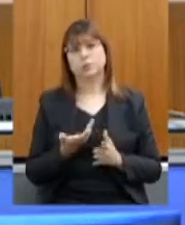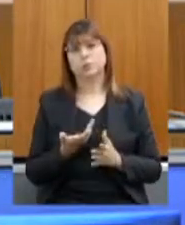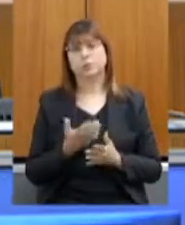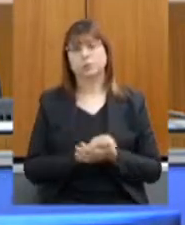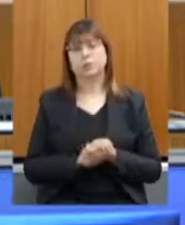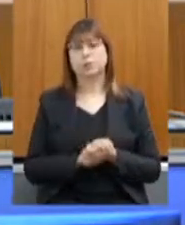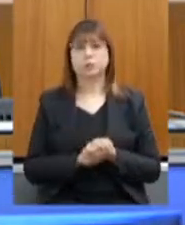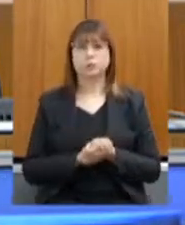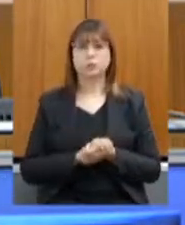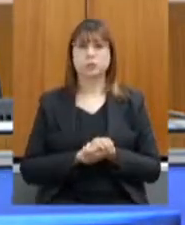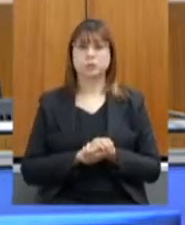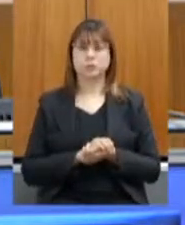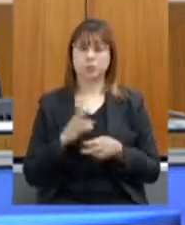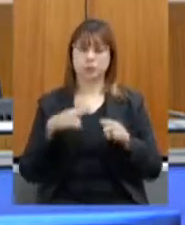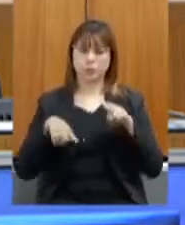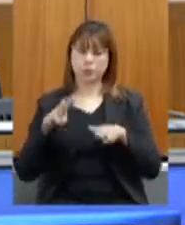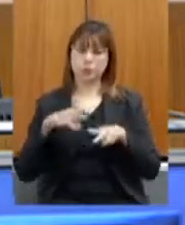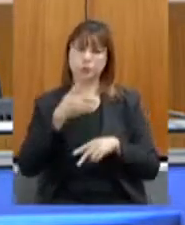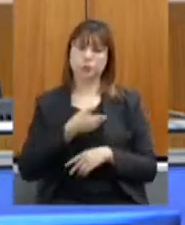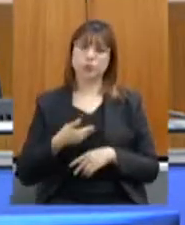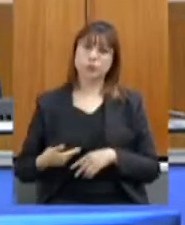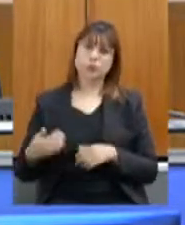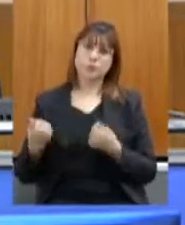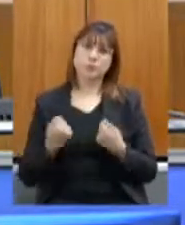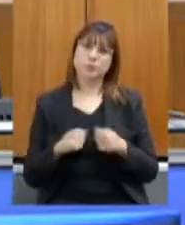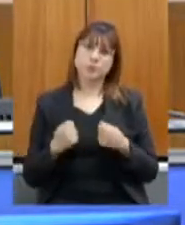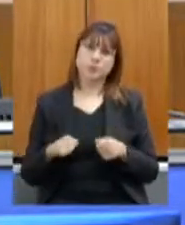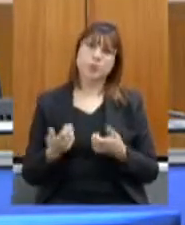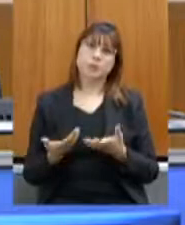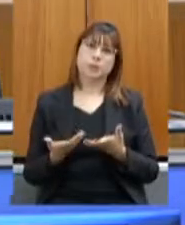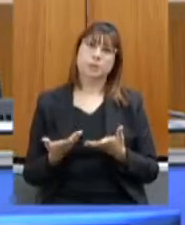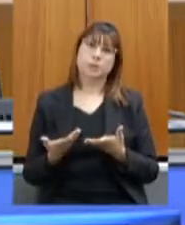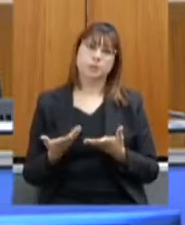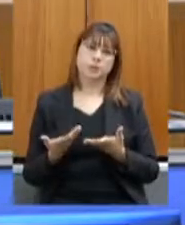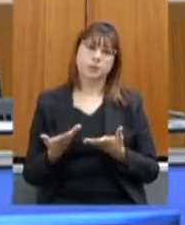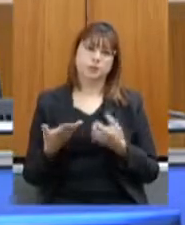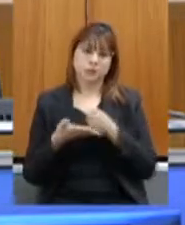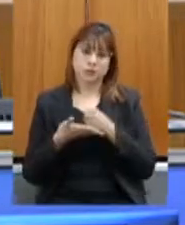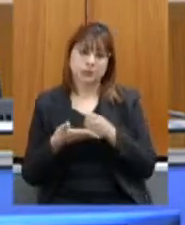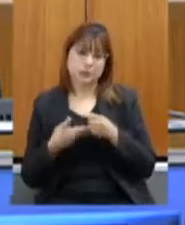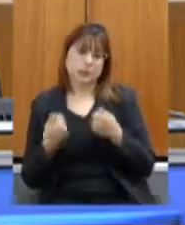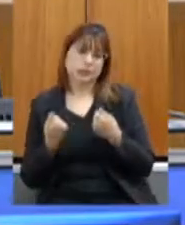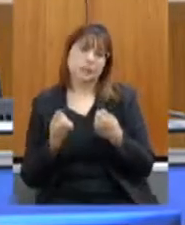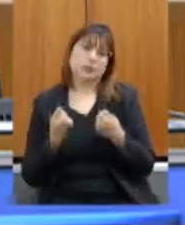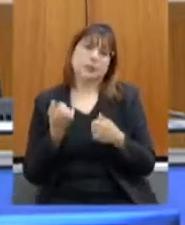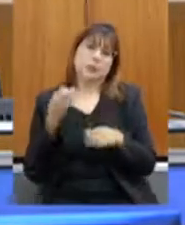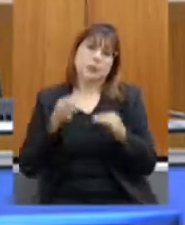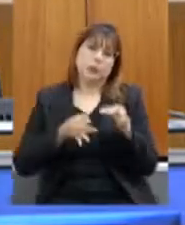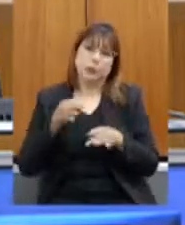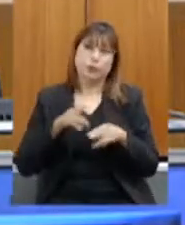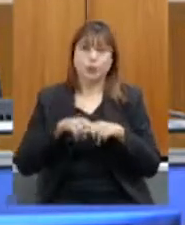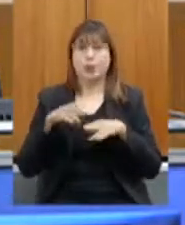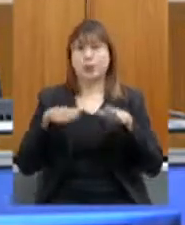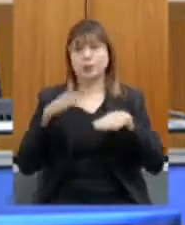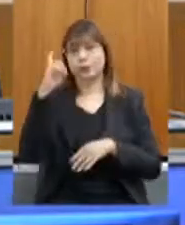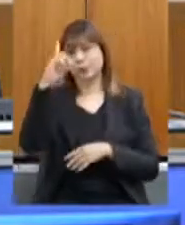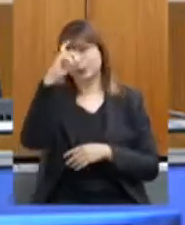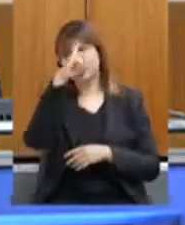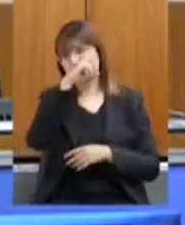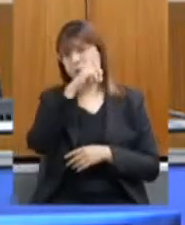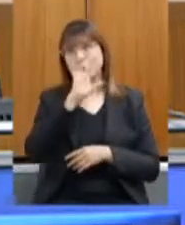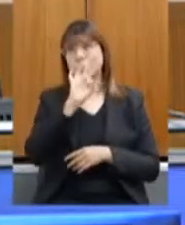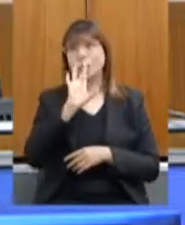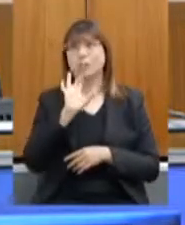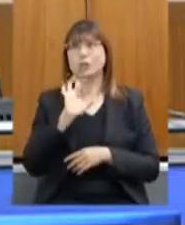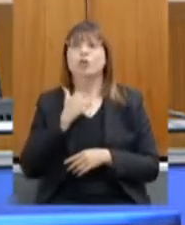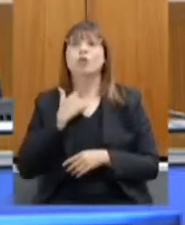ser revisto no governo precisa de um bom grande embasamento jurídico e essa é a dificuldade muitas vezes não é só pela vontade